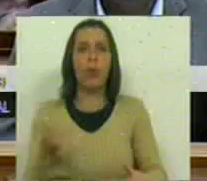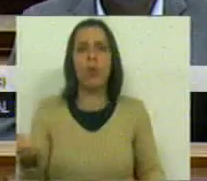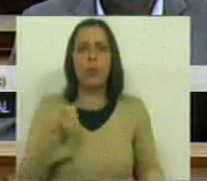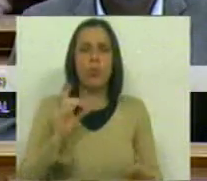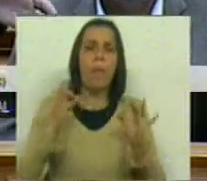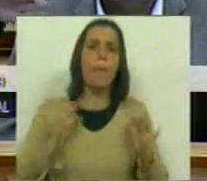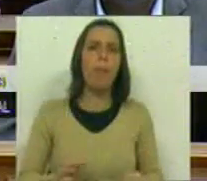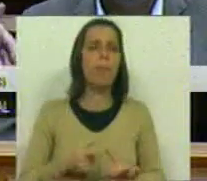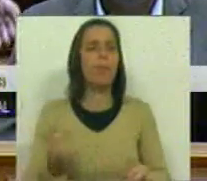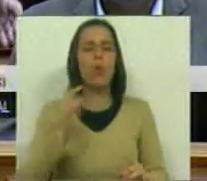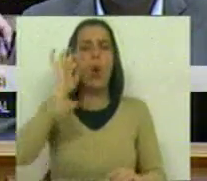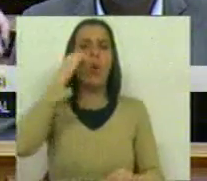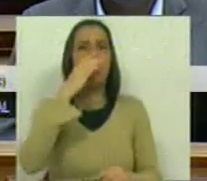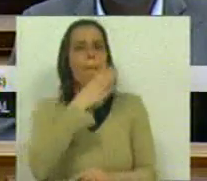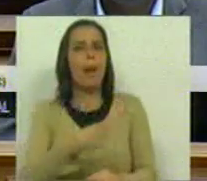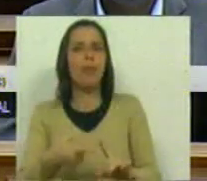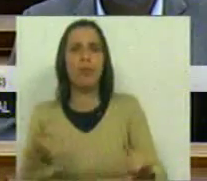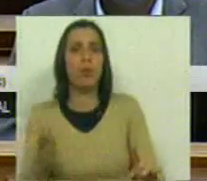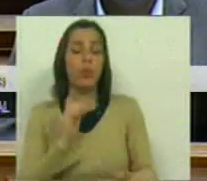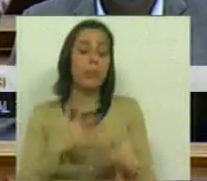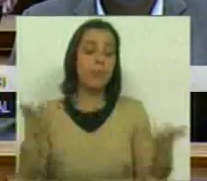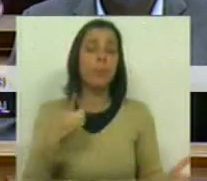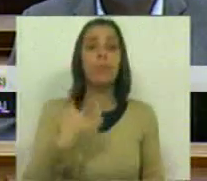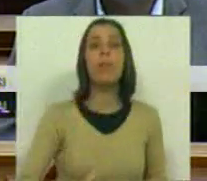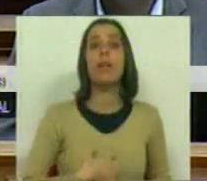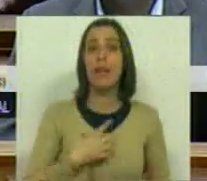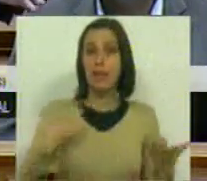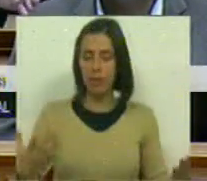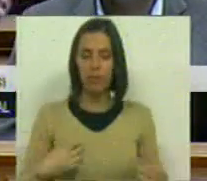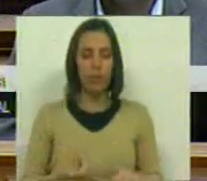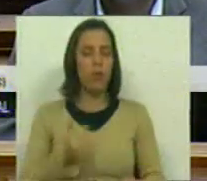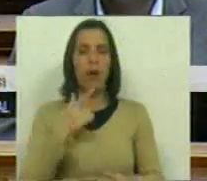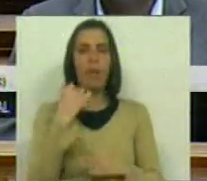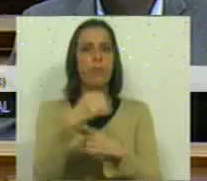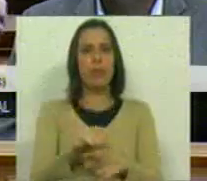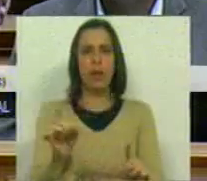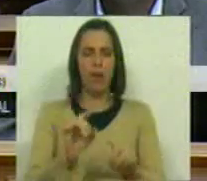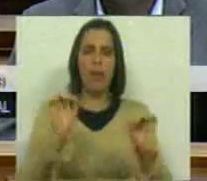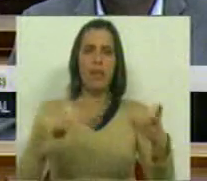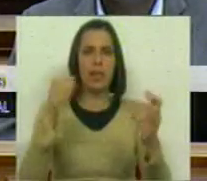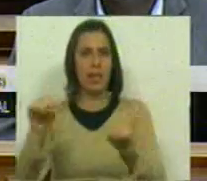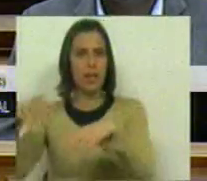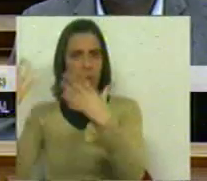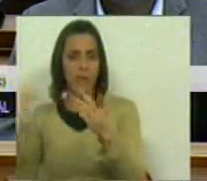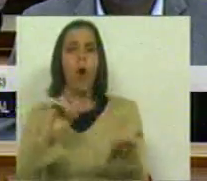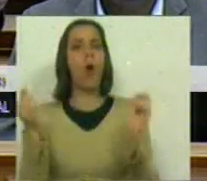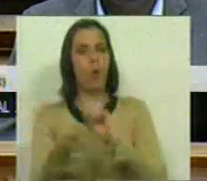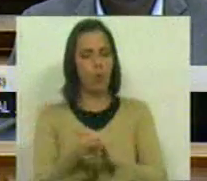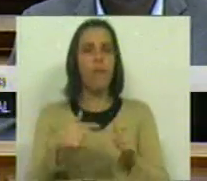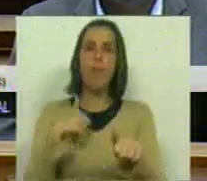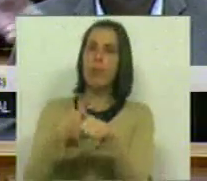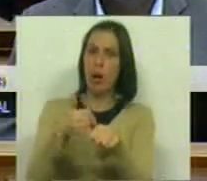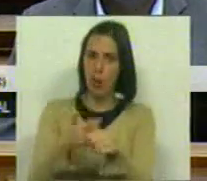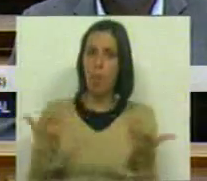não propriamente com consequências práticas. Nesse sentido, nós não vamos inviabilizar nenhuma das iniciativas, ao contrário, vamos